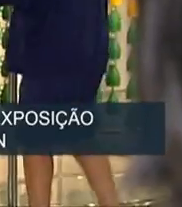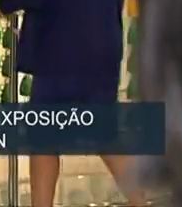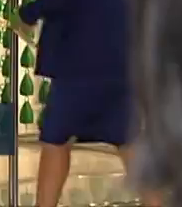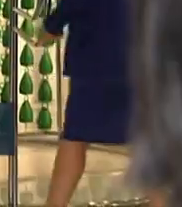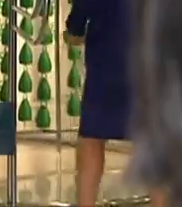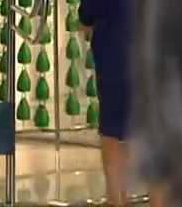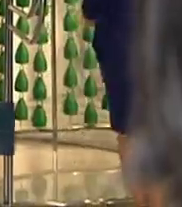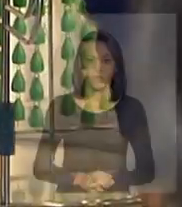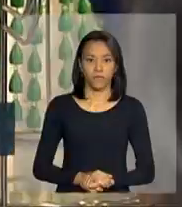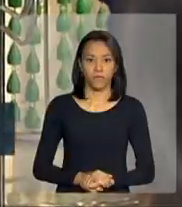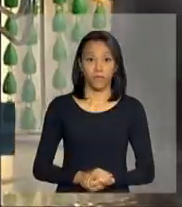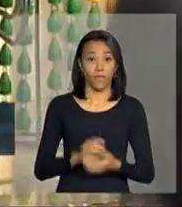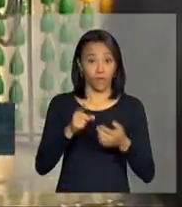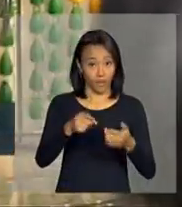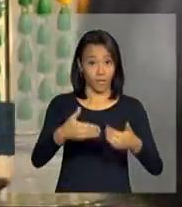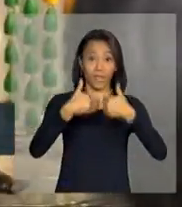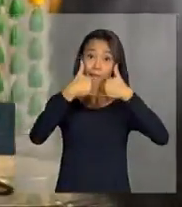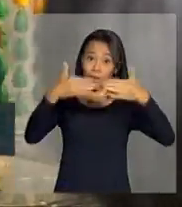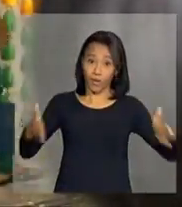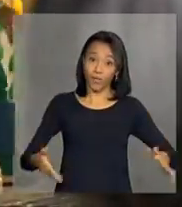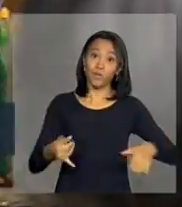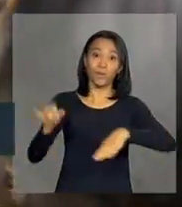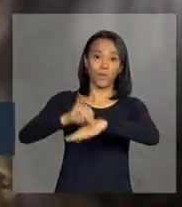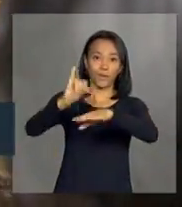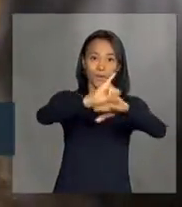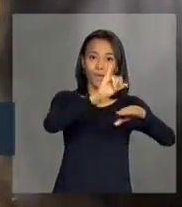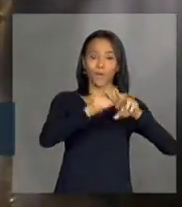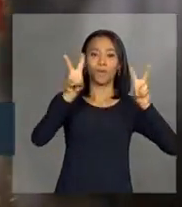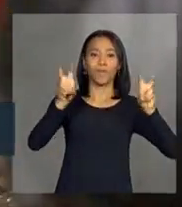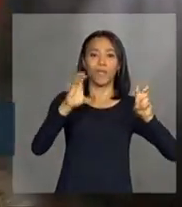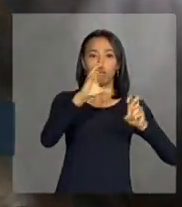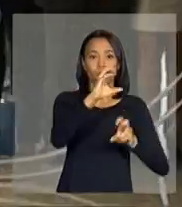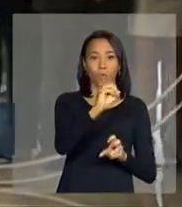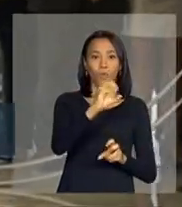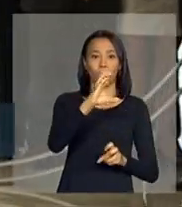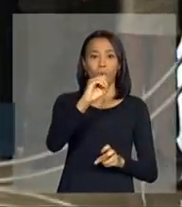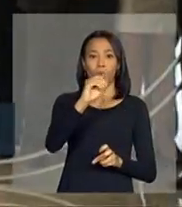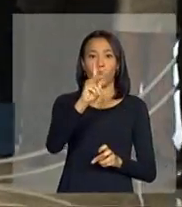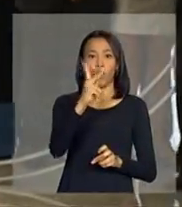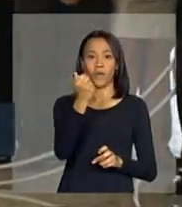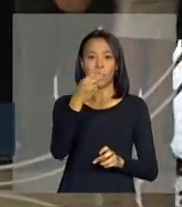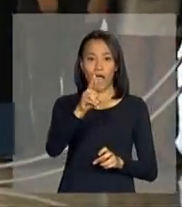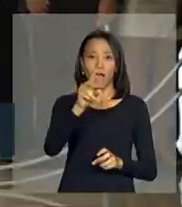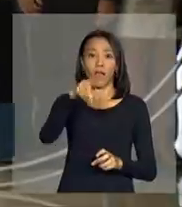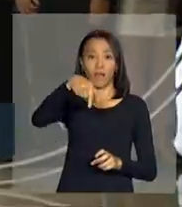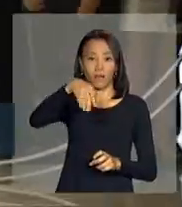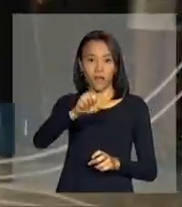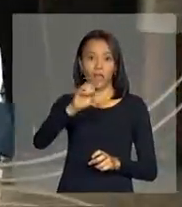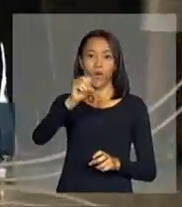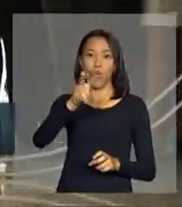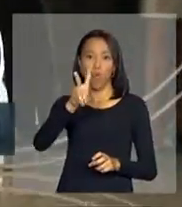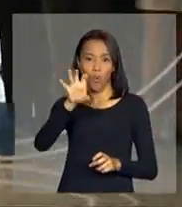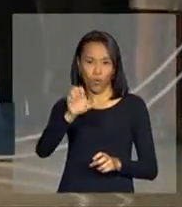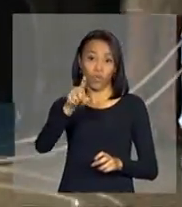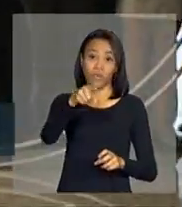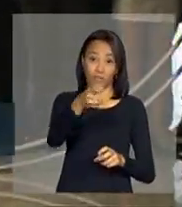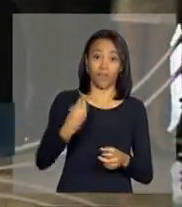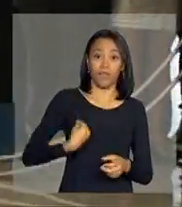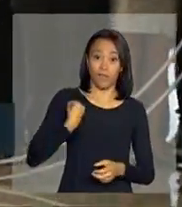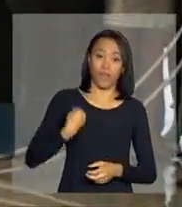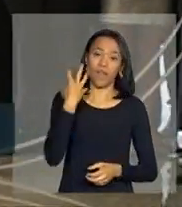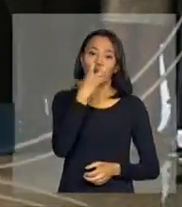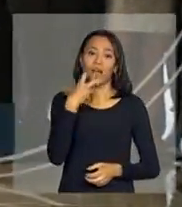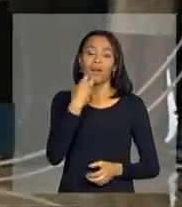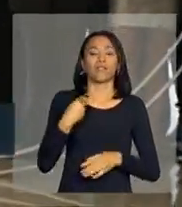Esta é a abertura da exposição Olhar que Ouve, do músico Carlinhos Brown, que está no Palácio do Planalto,